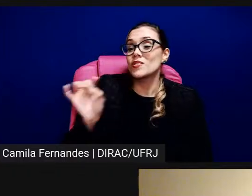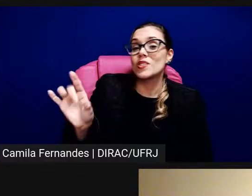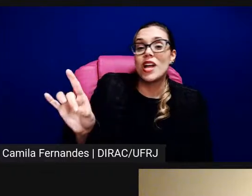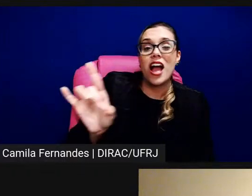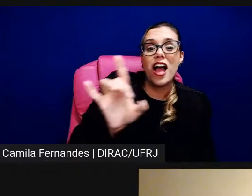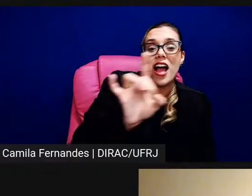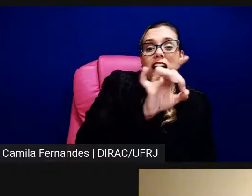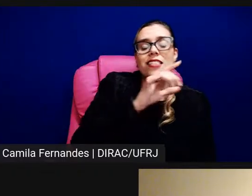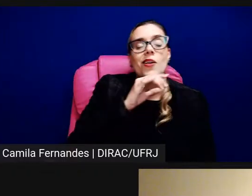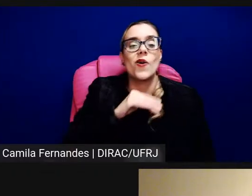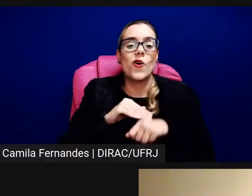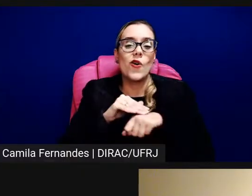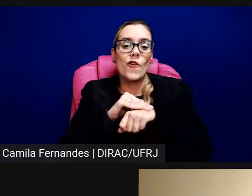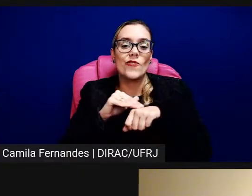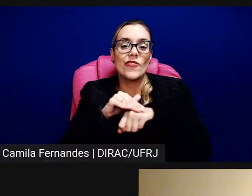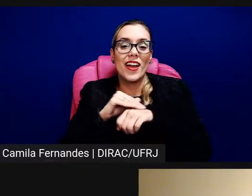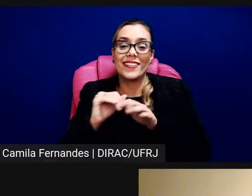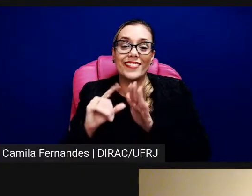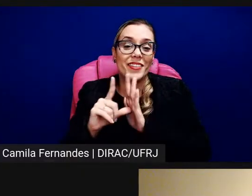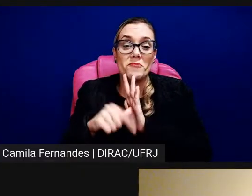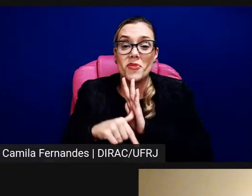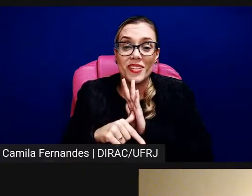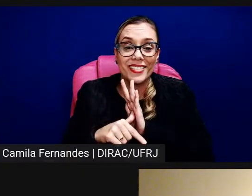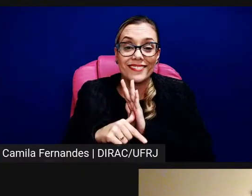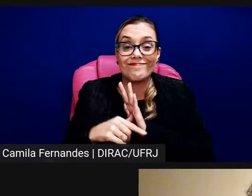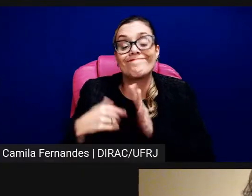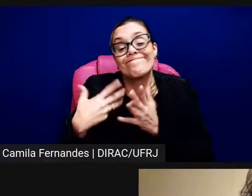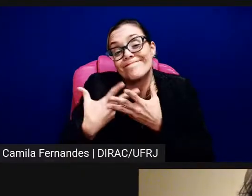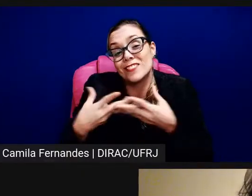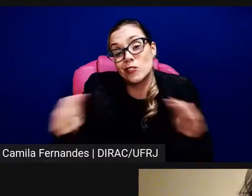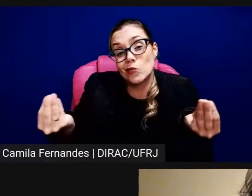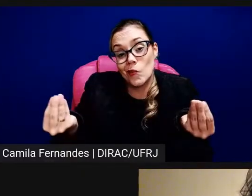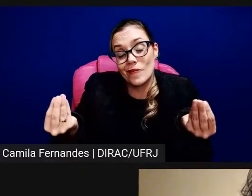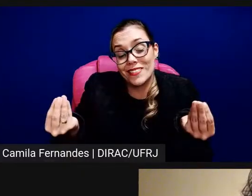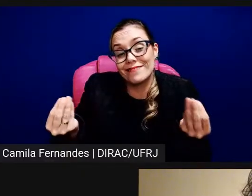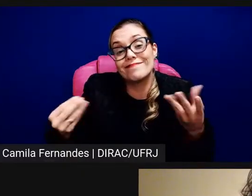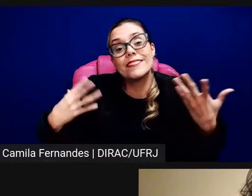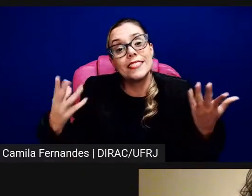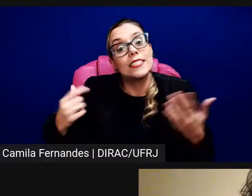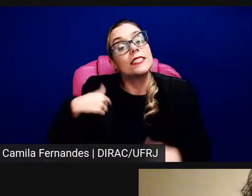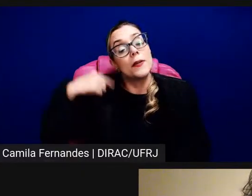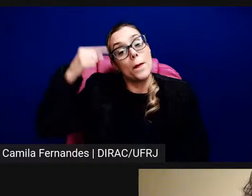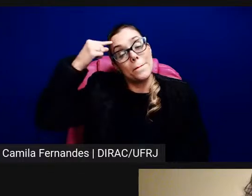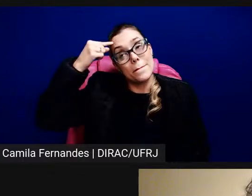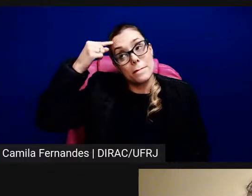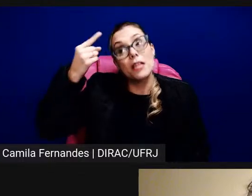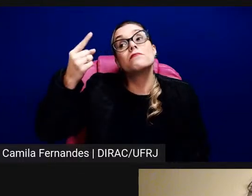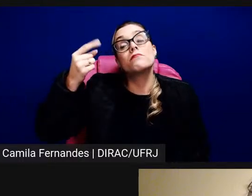então, eu gosto de pensar nessas possibilidades de memória, nessas possibilidades